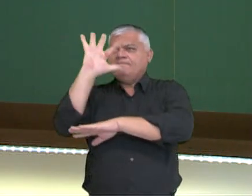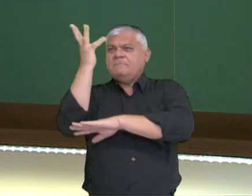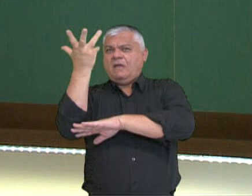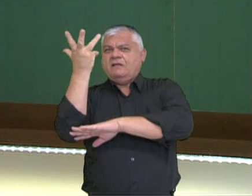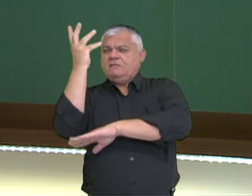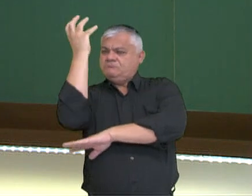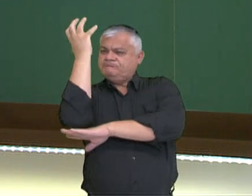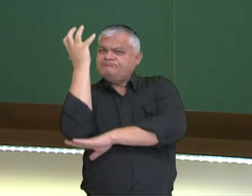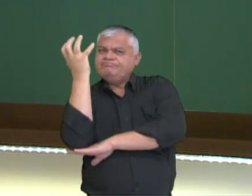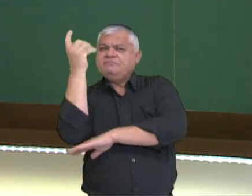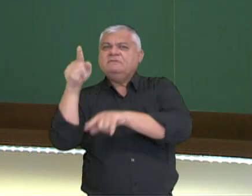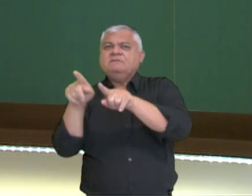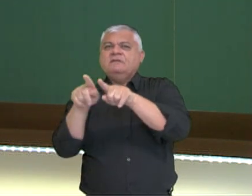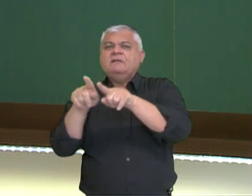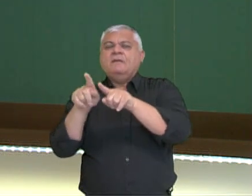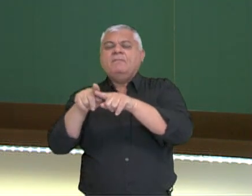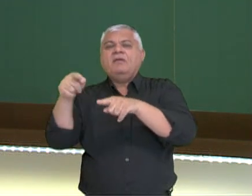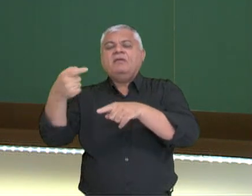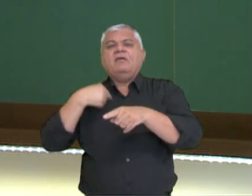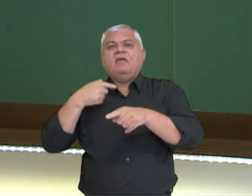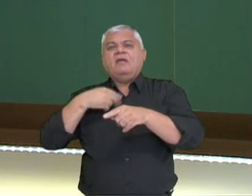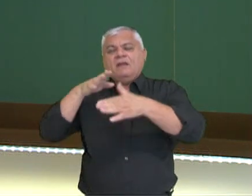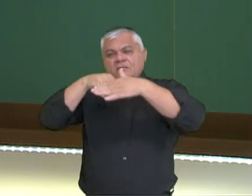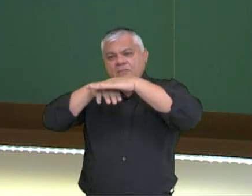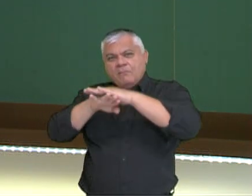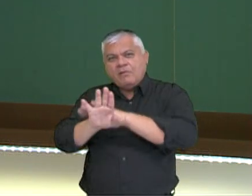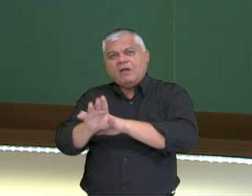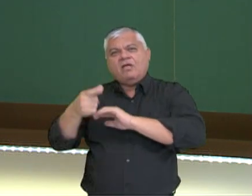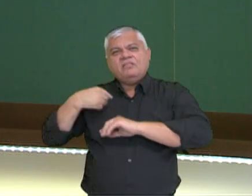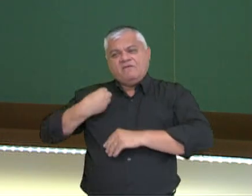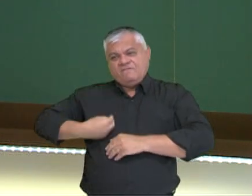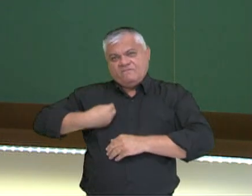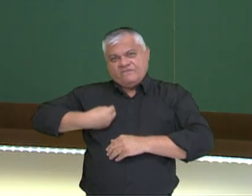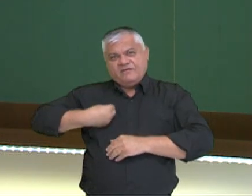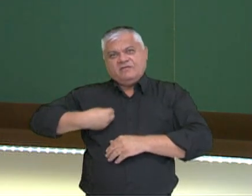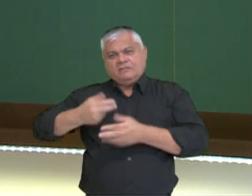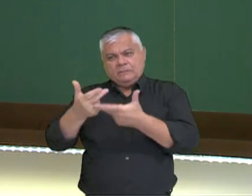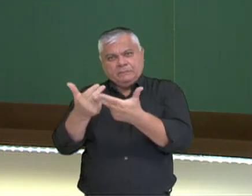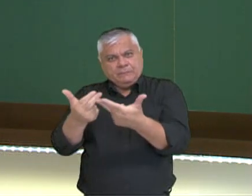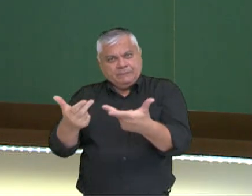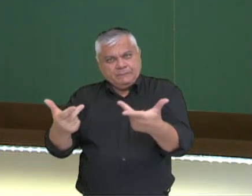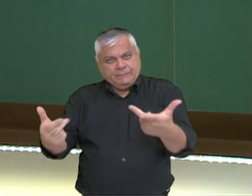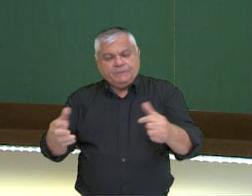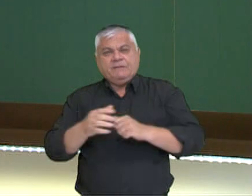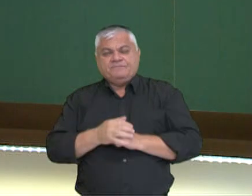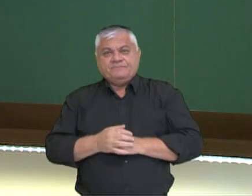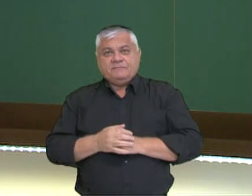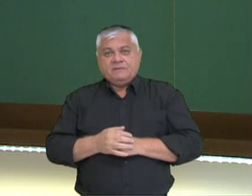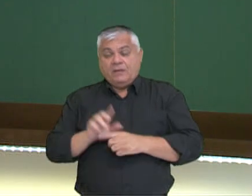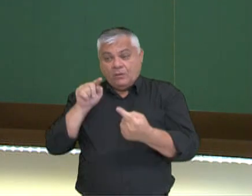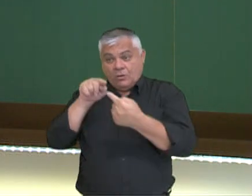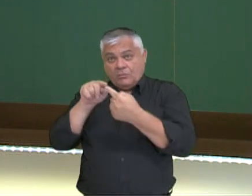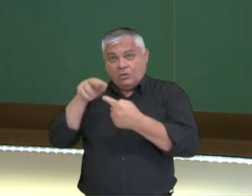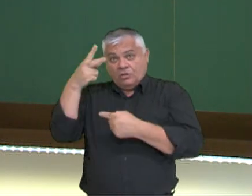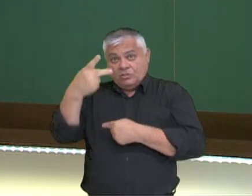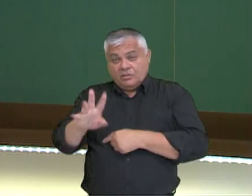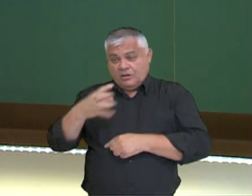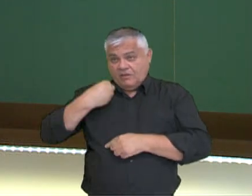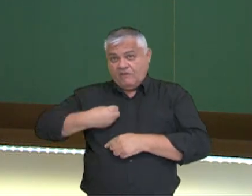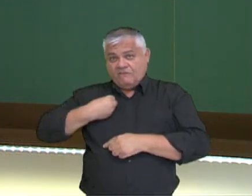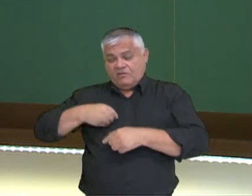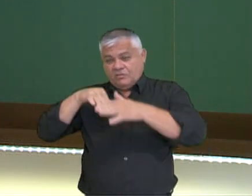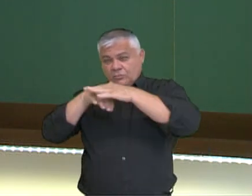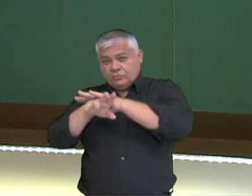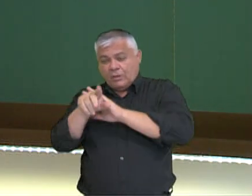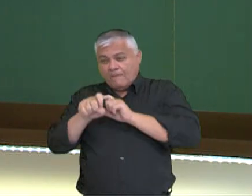também tem a função de abrigar uma série de seres vivos. Então a função do solo também é de abrigar seres vivos, como